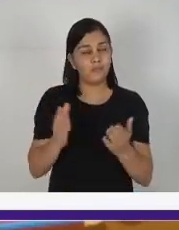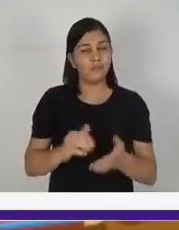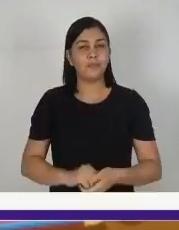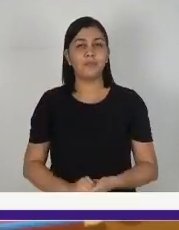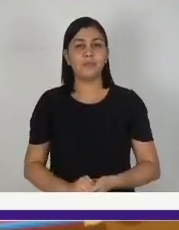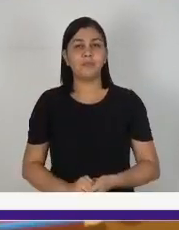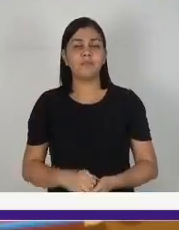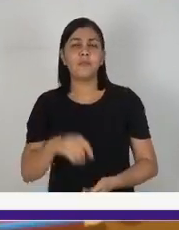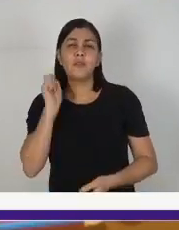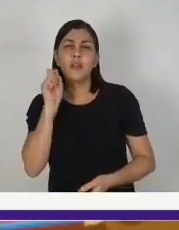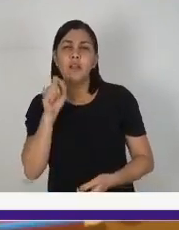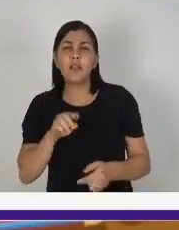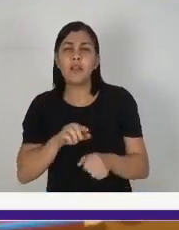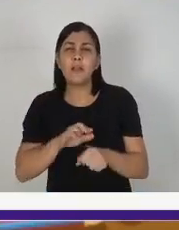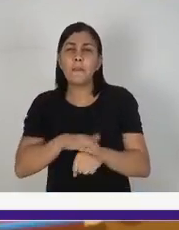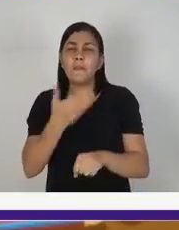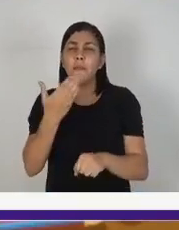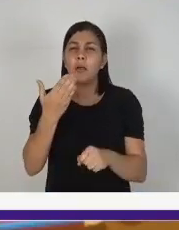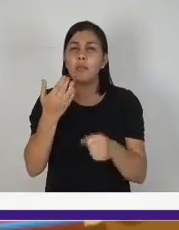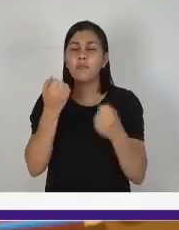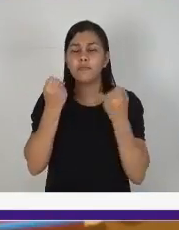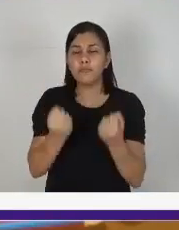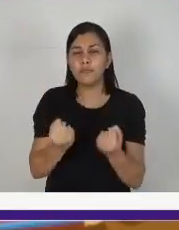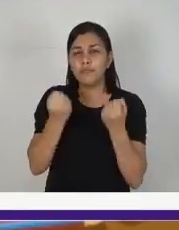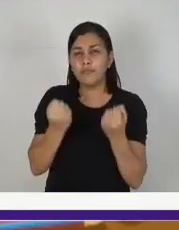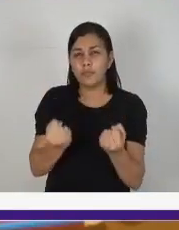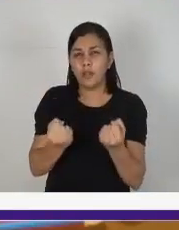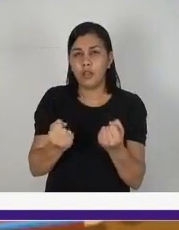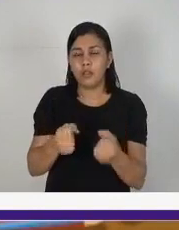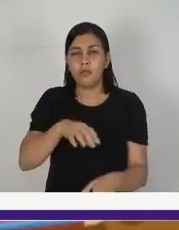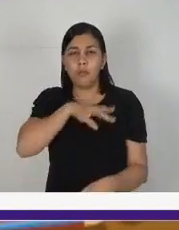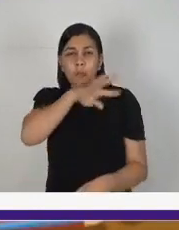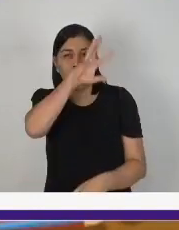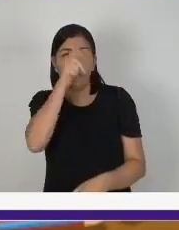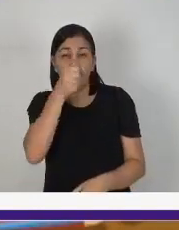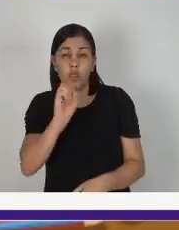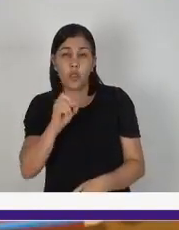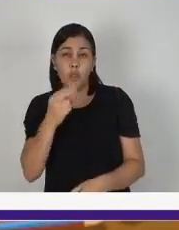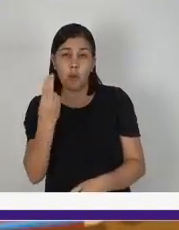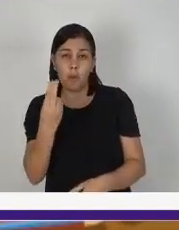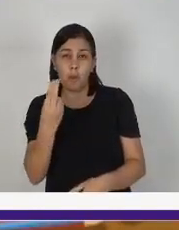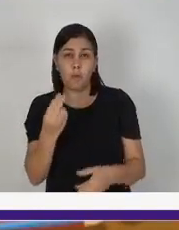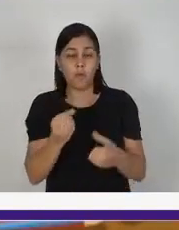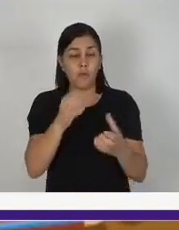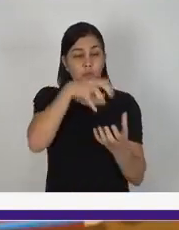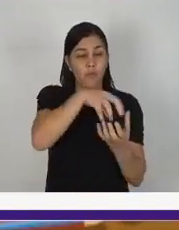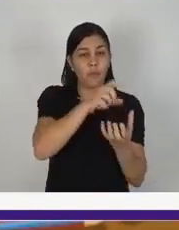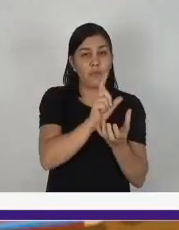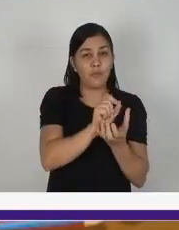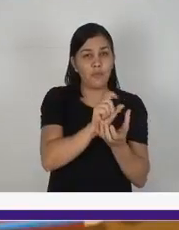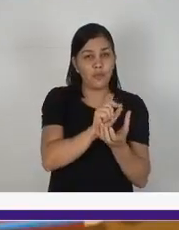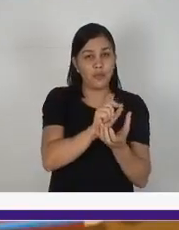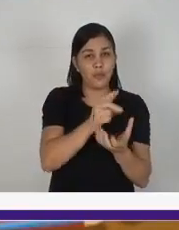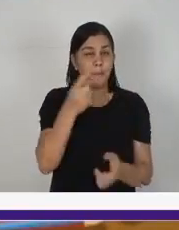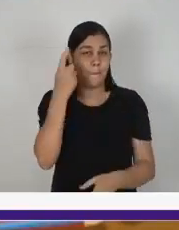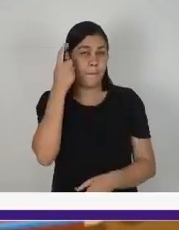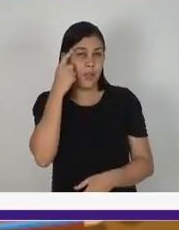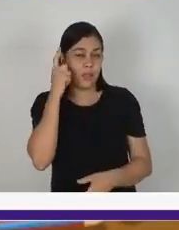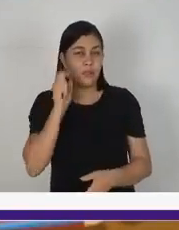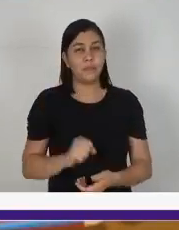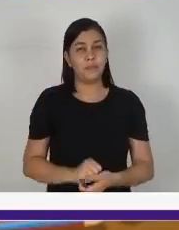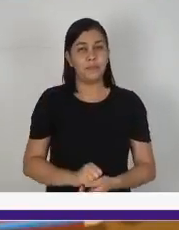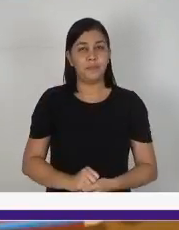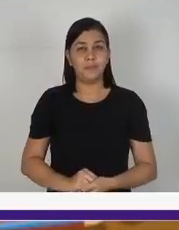Quem é mais pesado? O elefante ou o pintinho? pense um pouco. Vamos pensar.